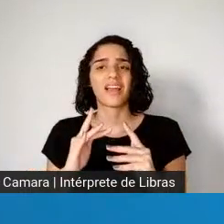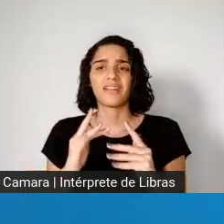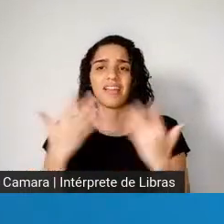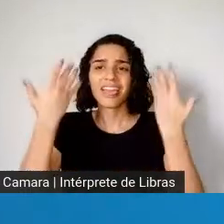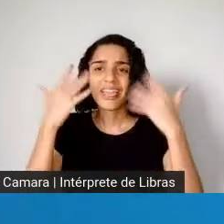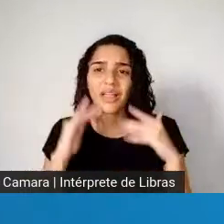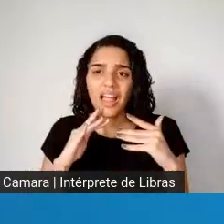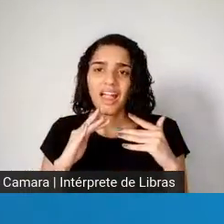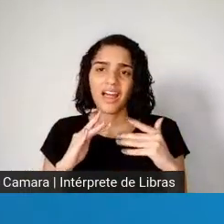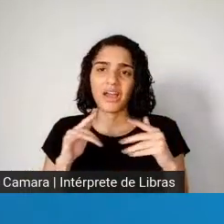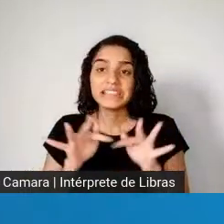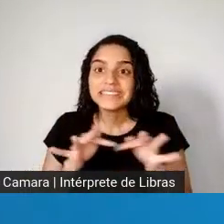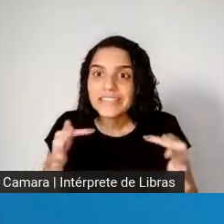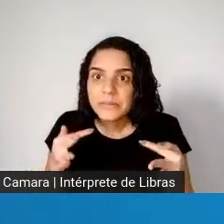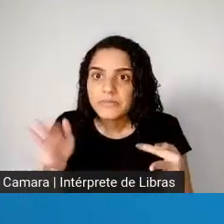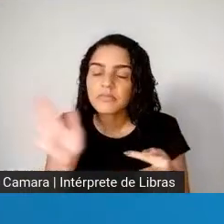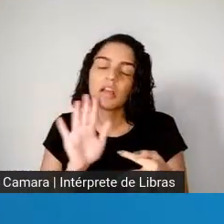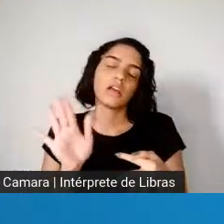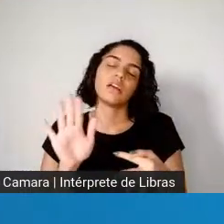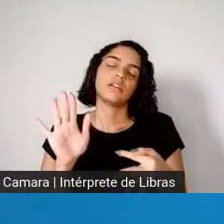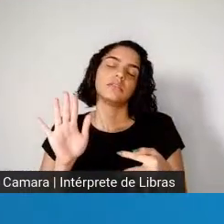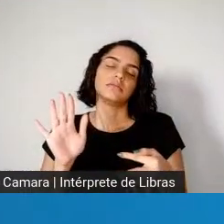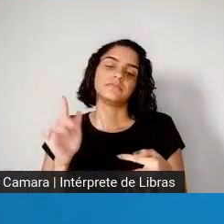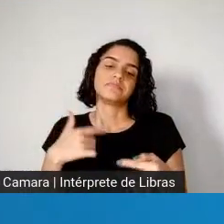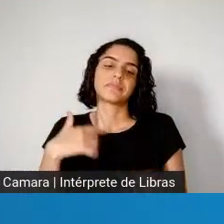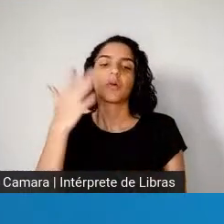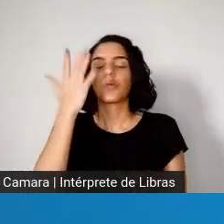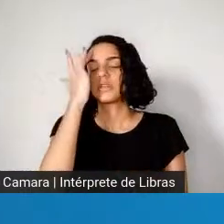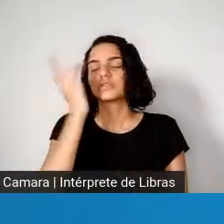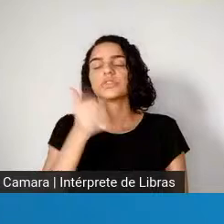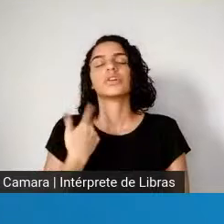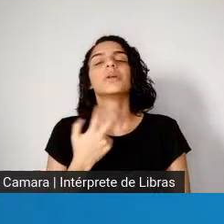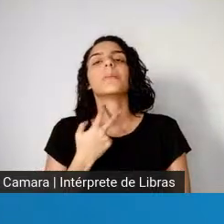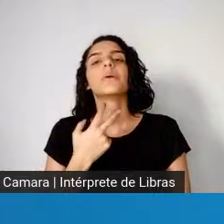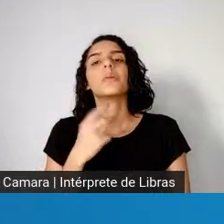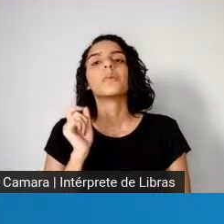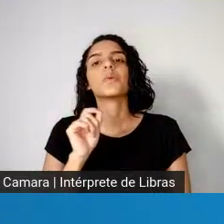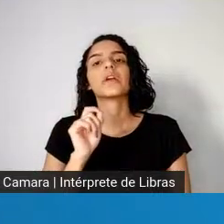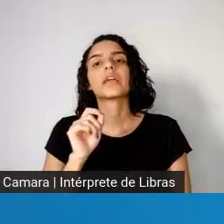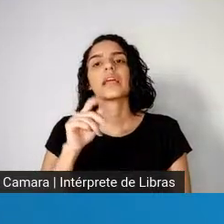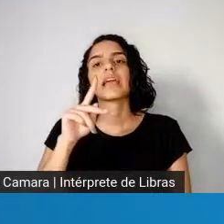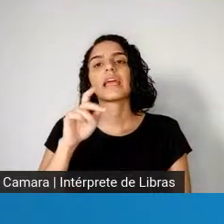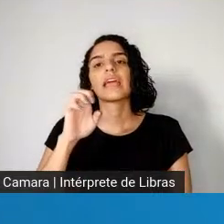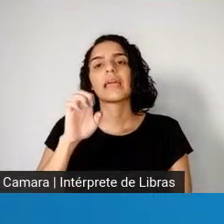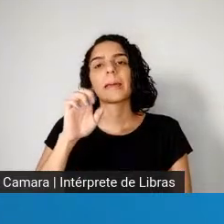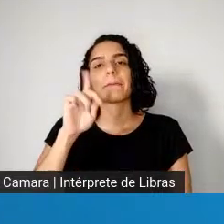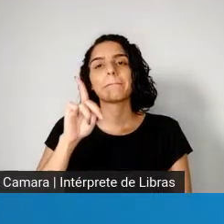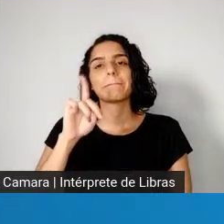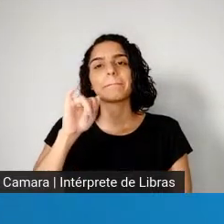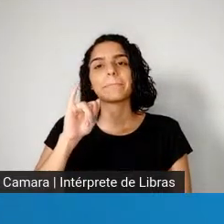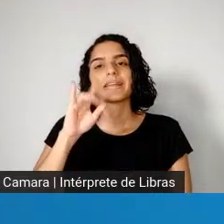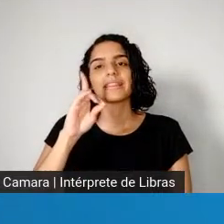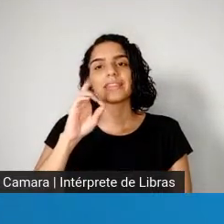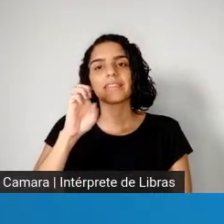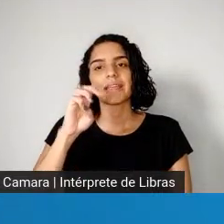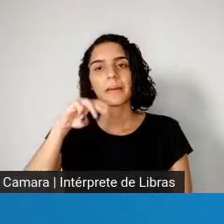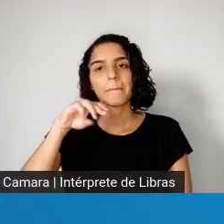simples. Eu acho que não pode ter uma epidemiologia,